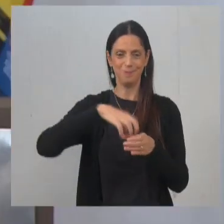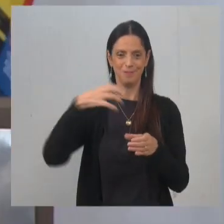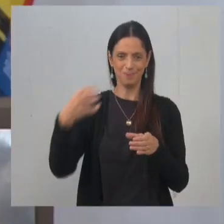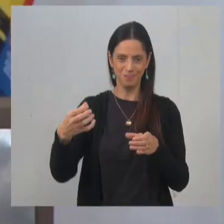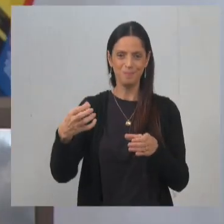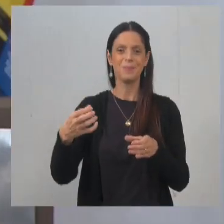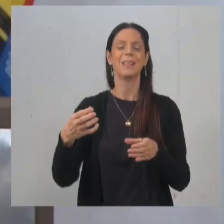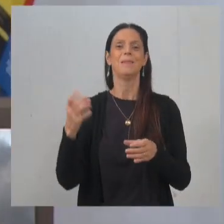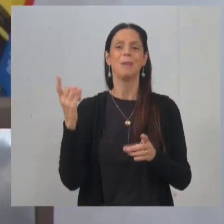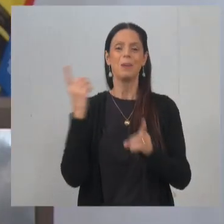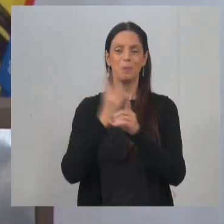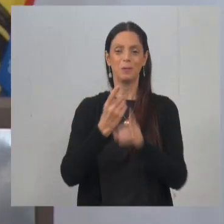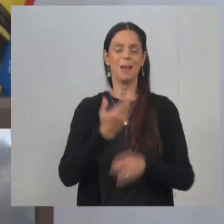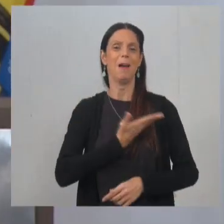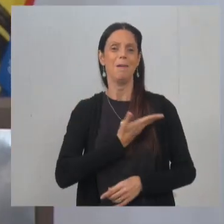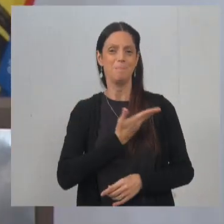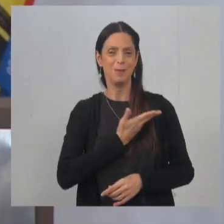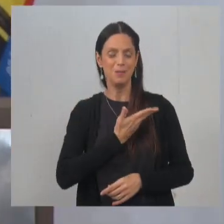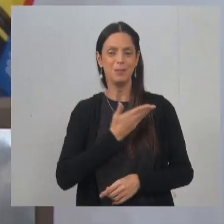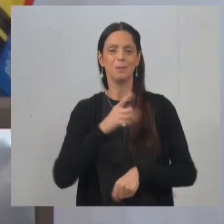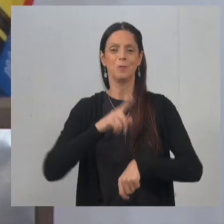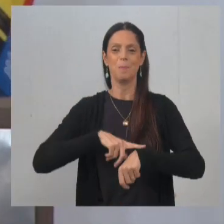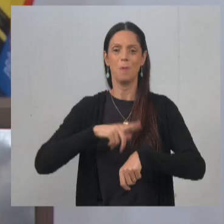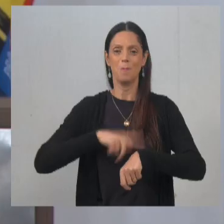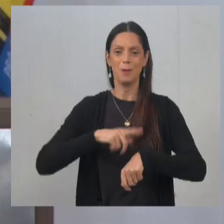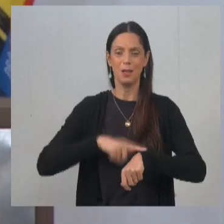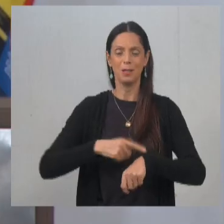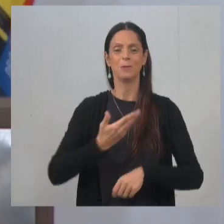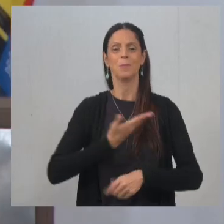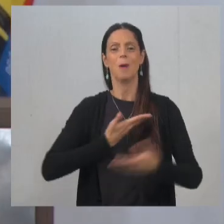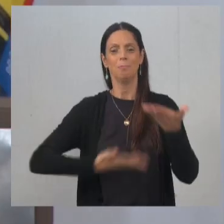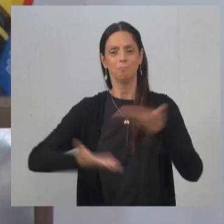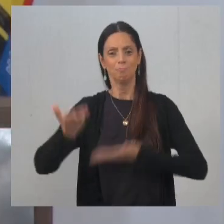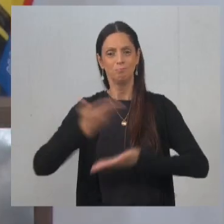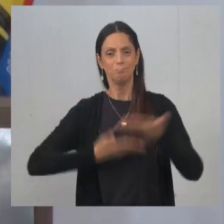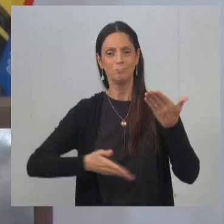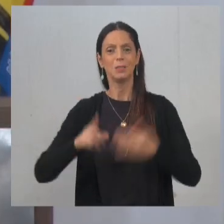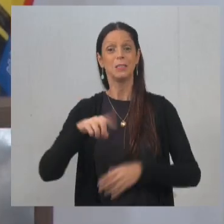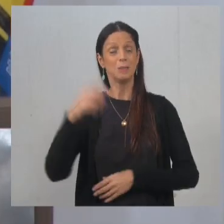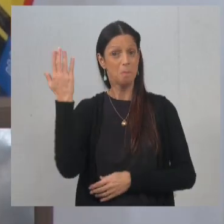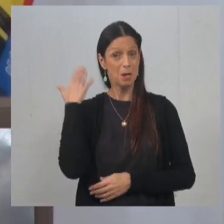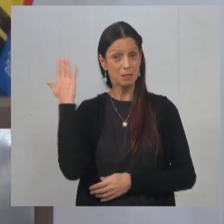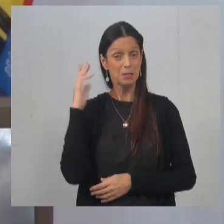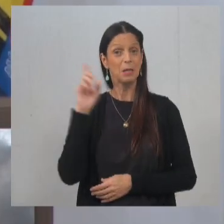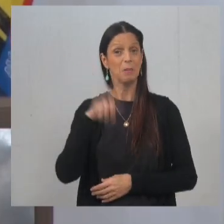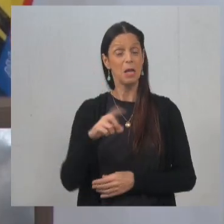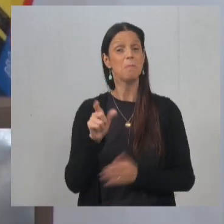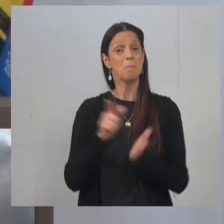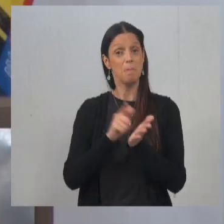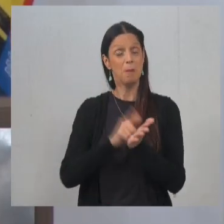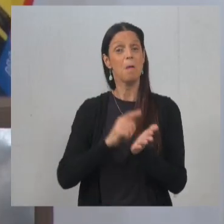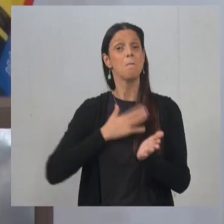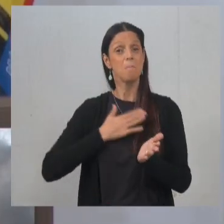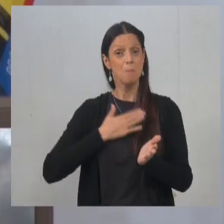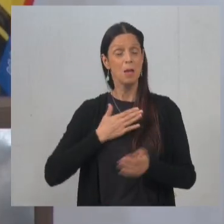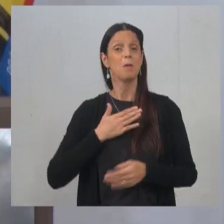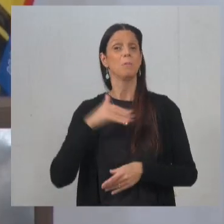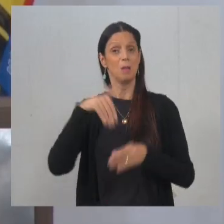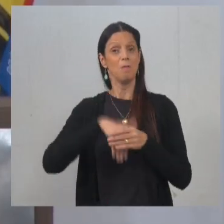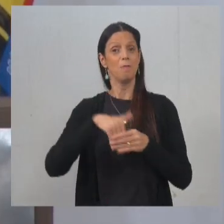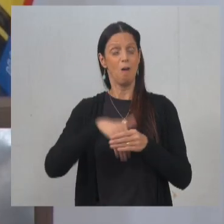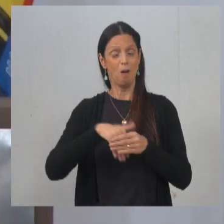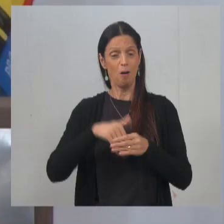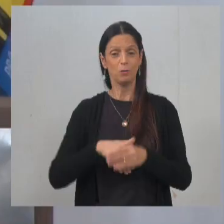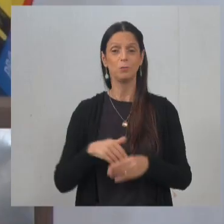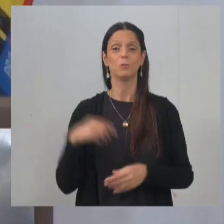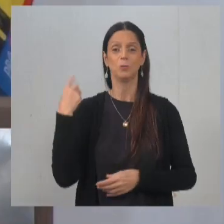nossos, participar de um momento de boemia com uma bolacha que foi santinho nosso, de campanha passada de vereador, de campanha passada